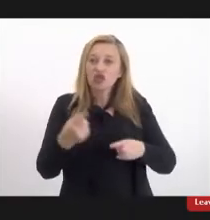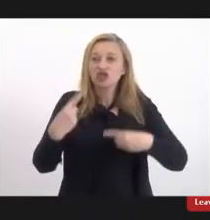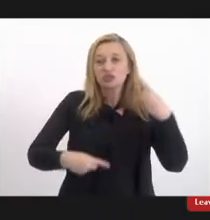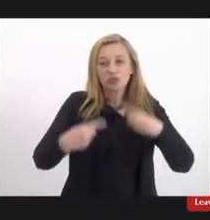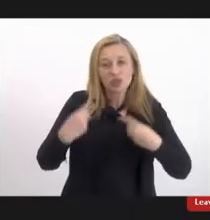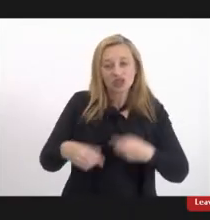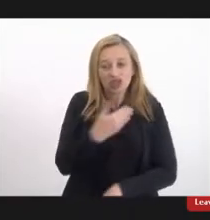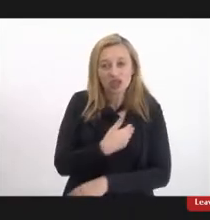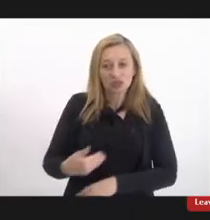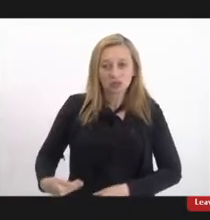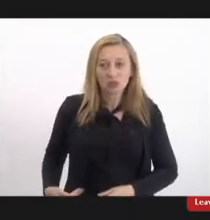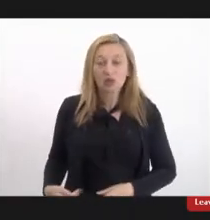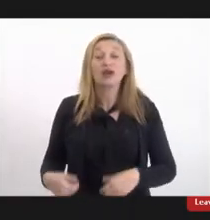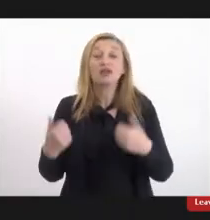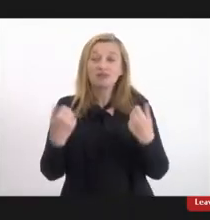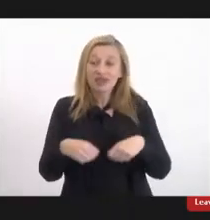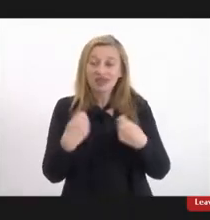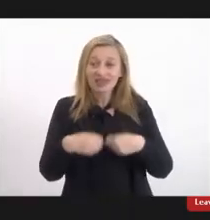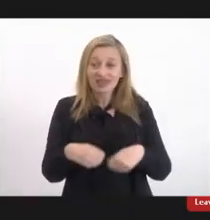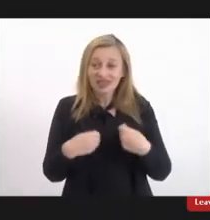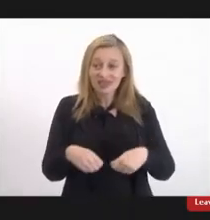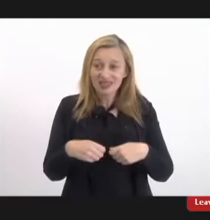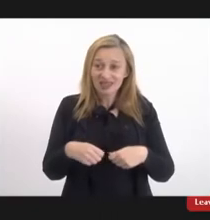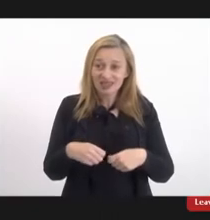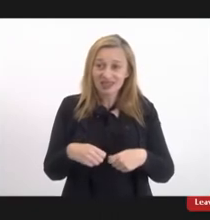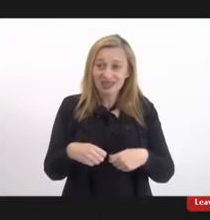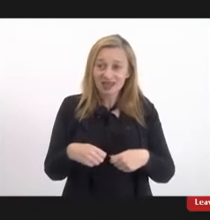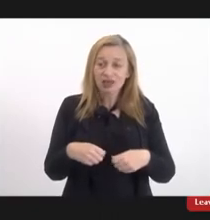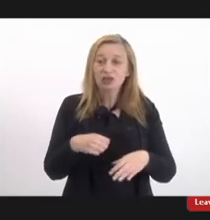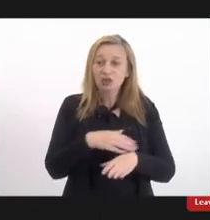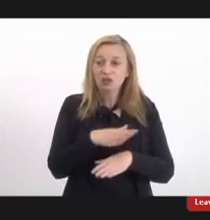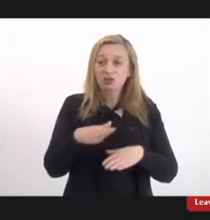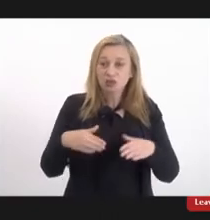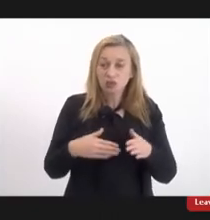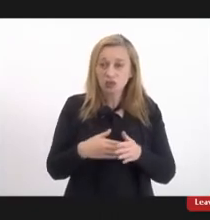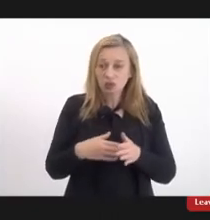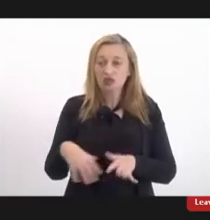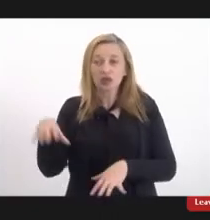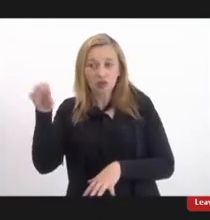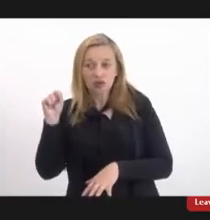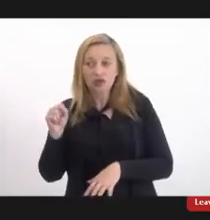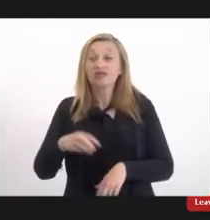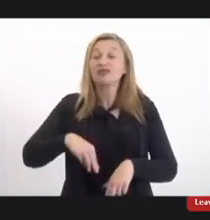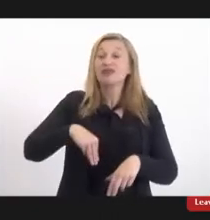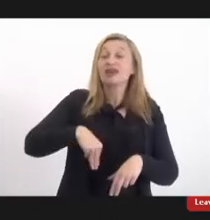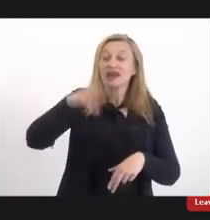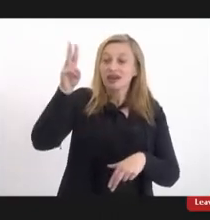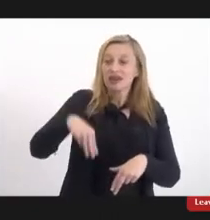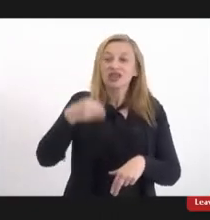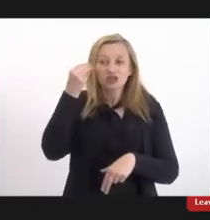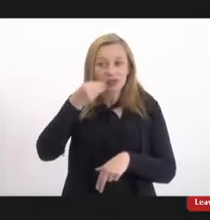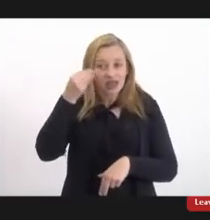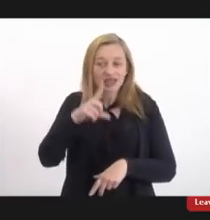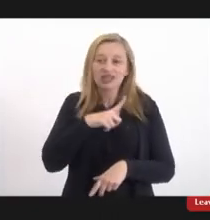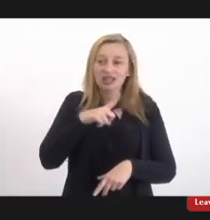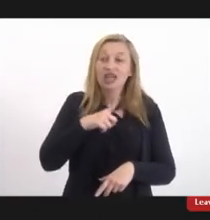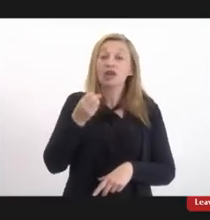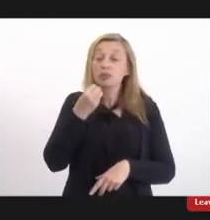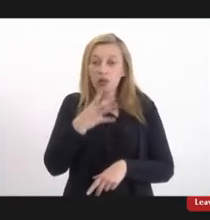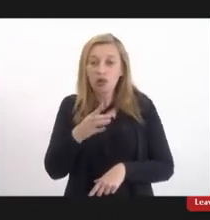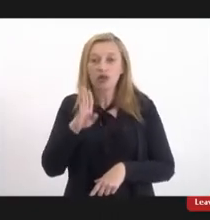públicas tem que ser escutado quem passa pelo problema muito bom Débora muito importante